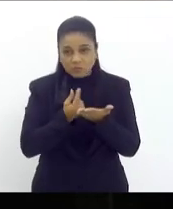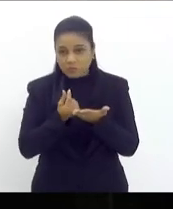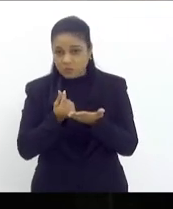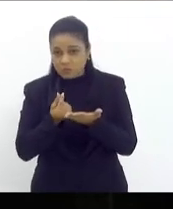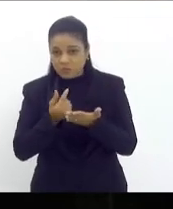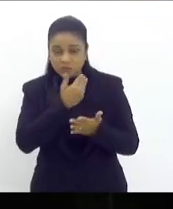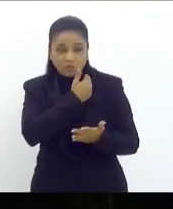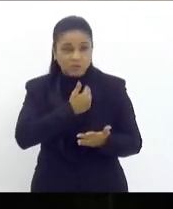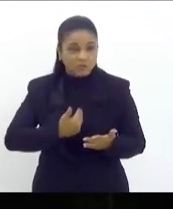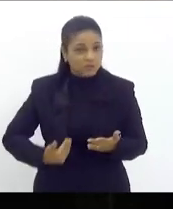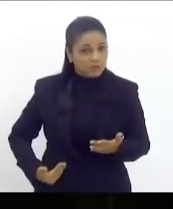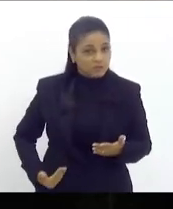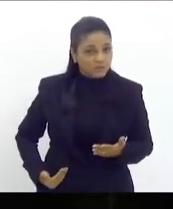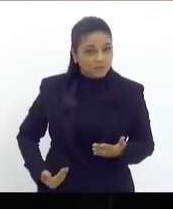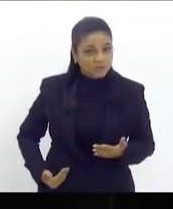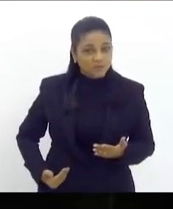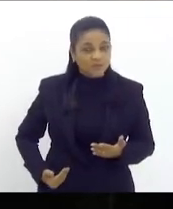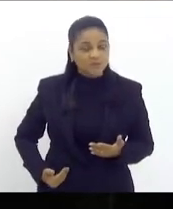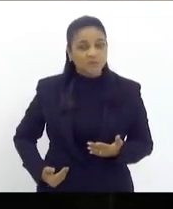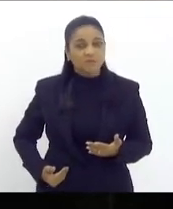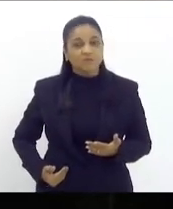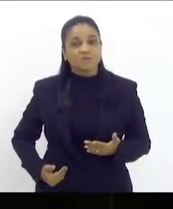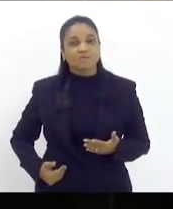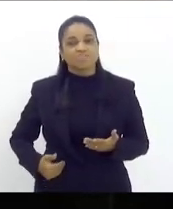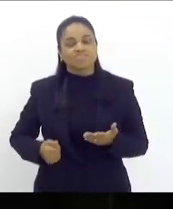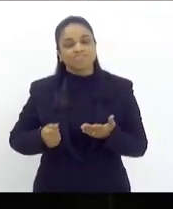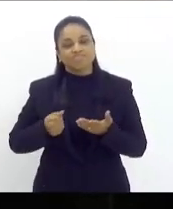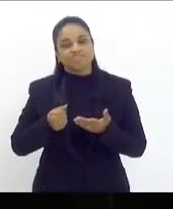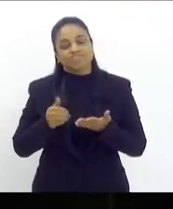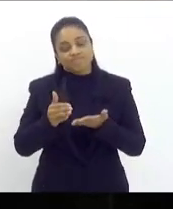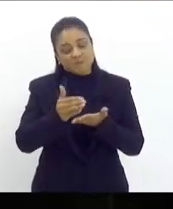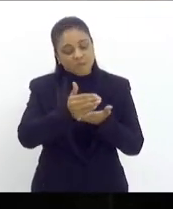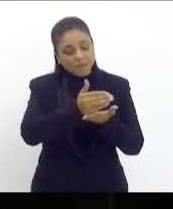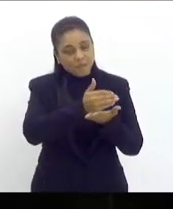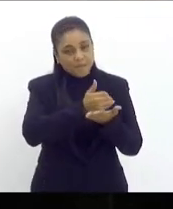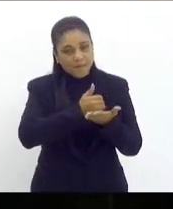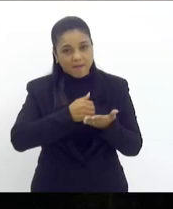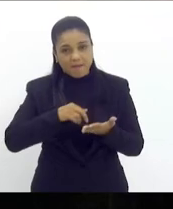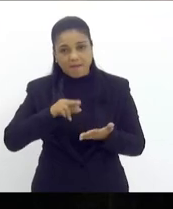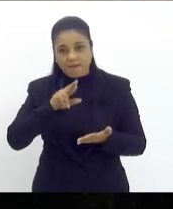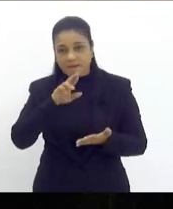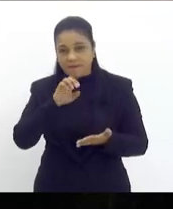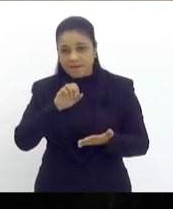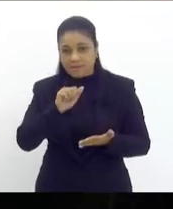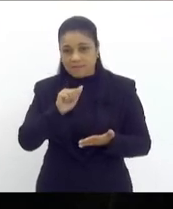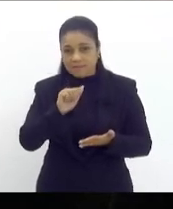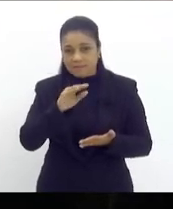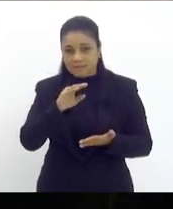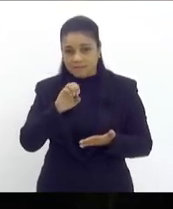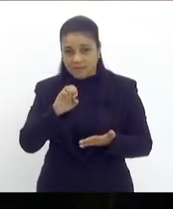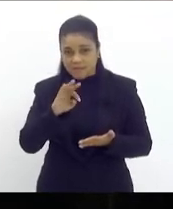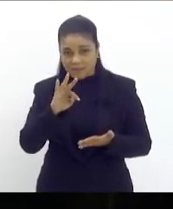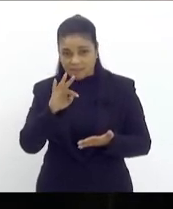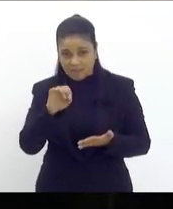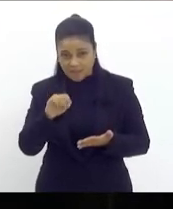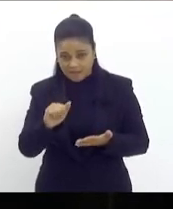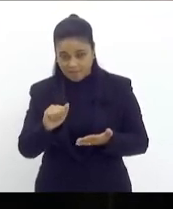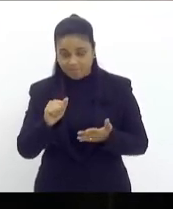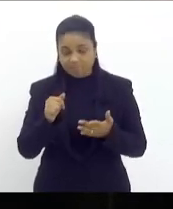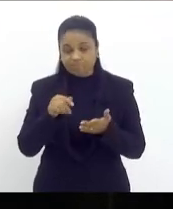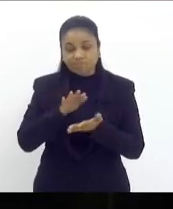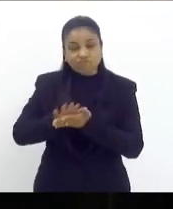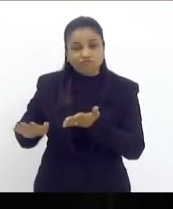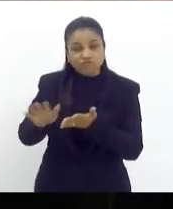sob o ponto de vista do cotejo das receitas com as dispensas e senhora